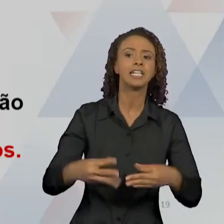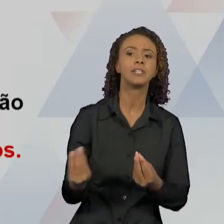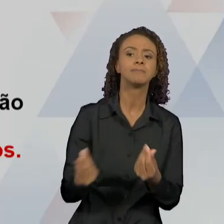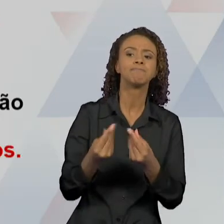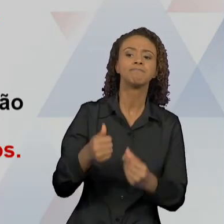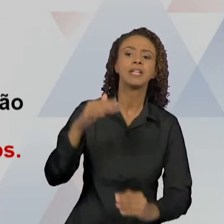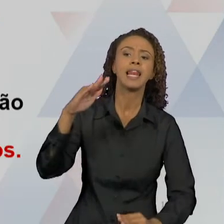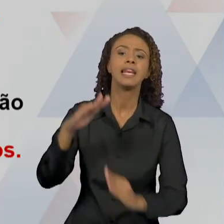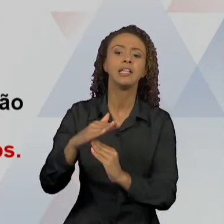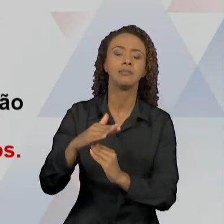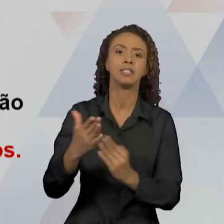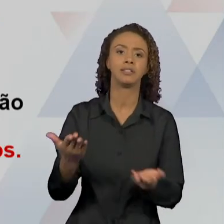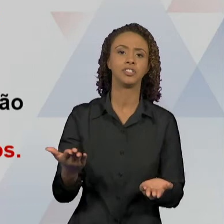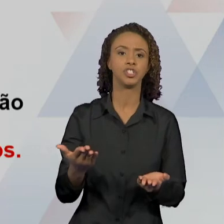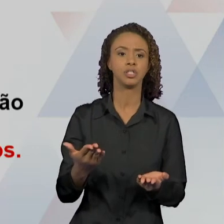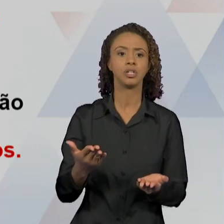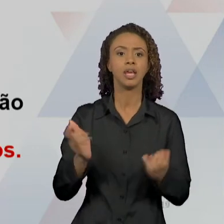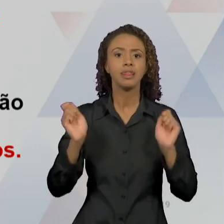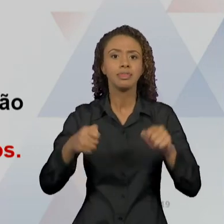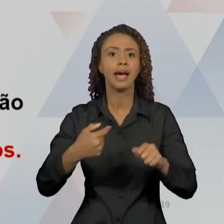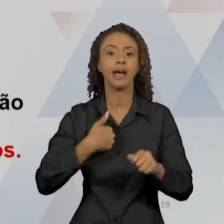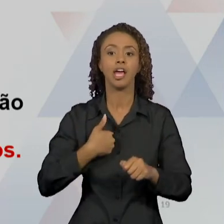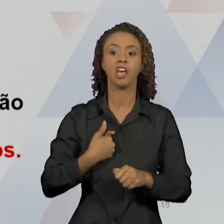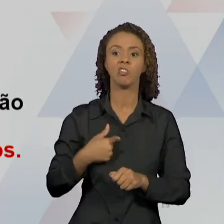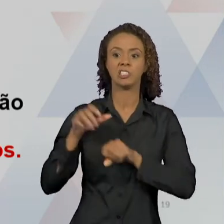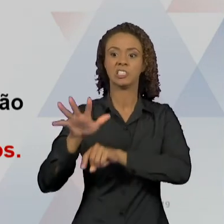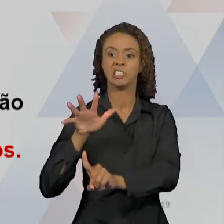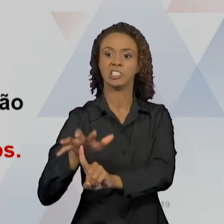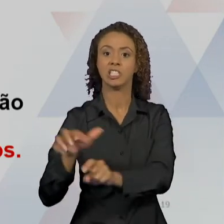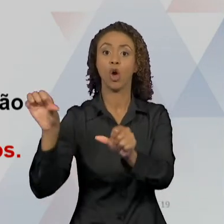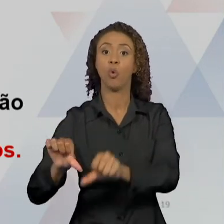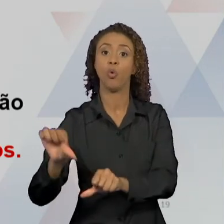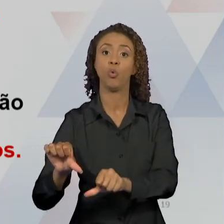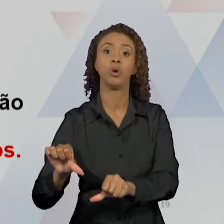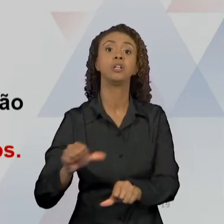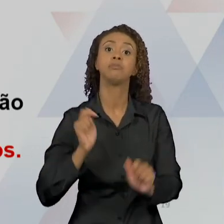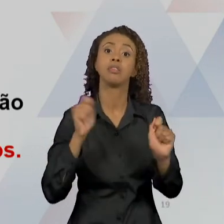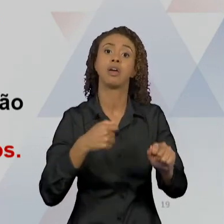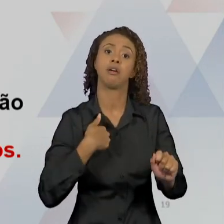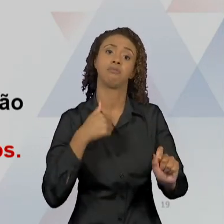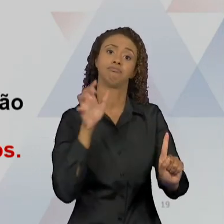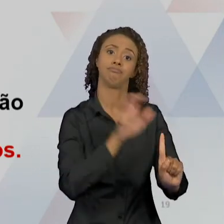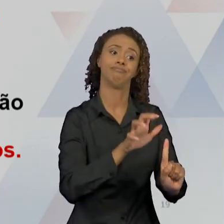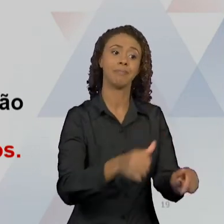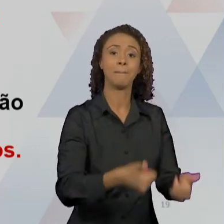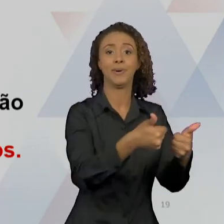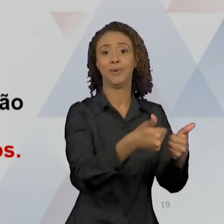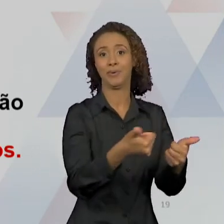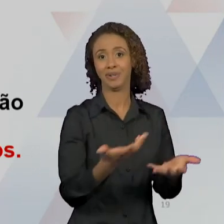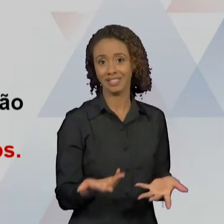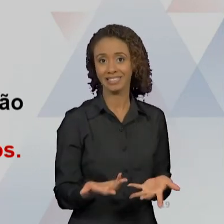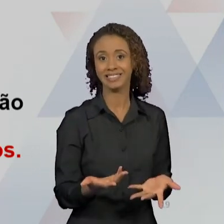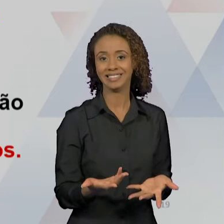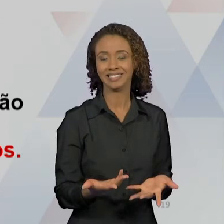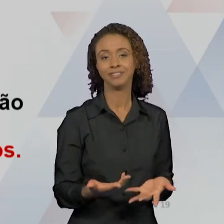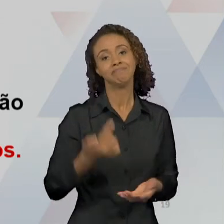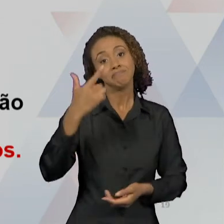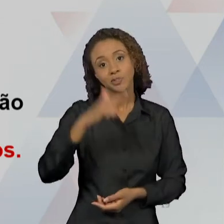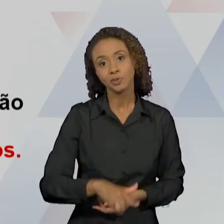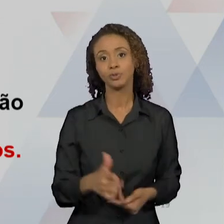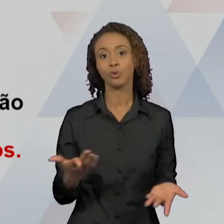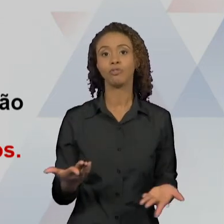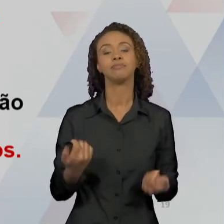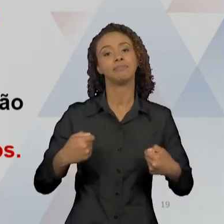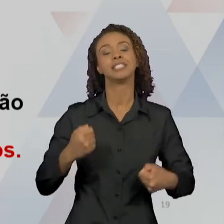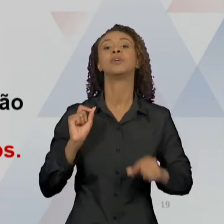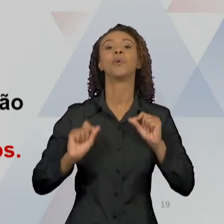o que a gente pode produzir de ruim e o que a gente pode produzir de bom. E é, novamente, a necessidade do